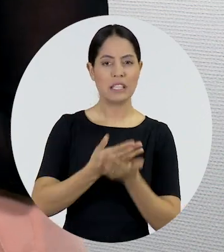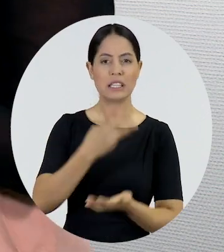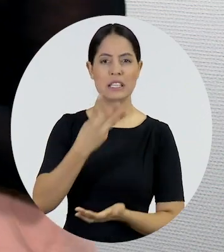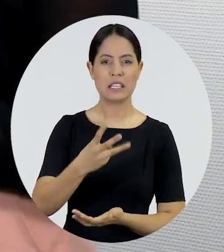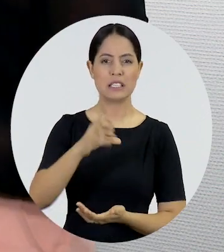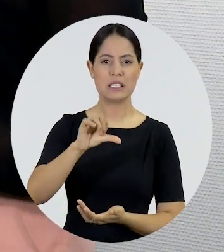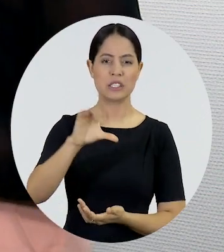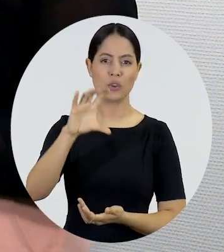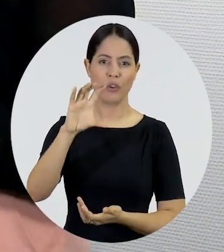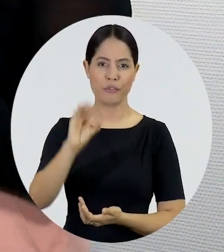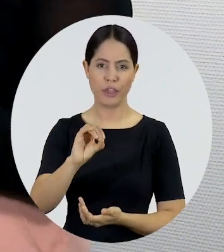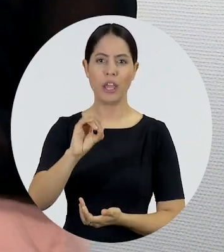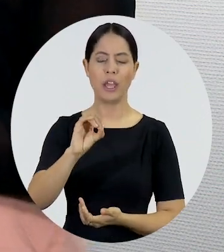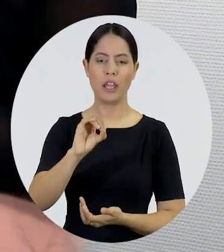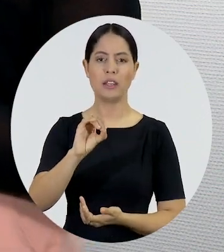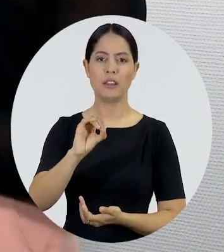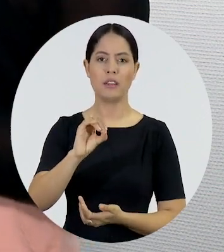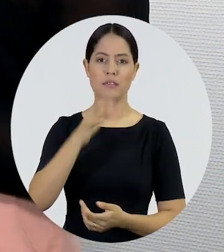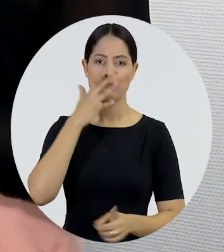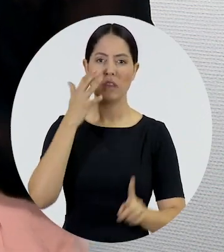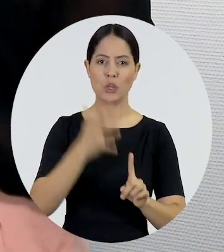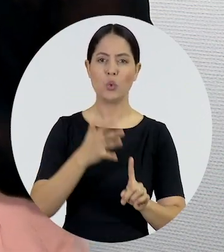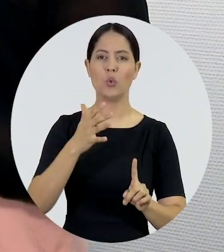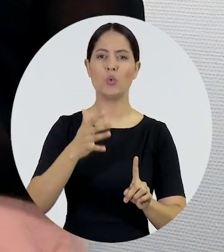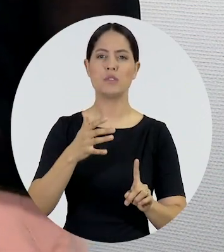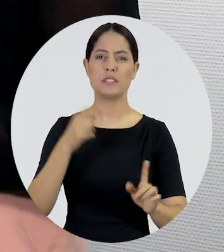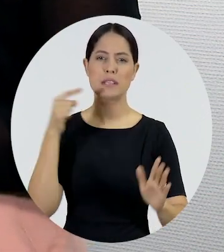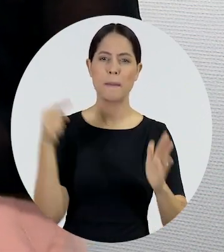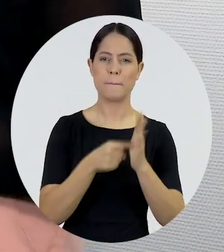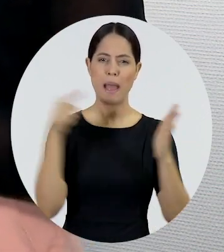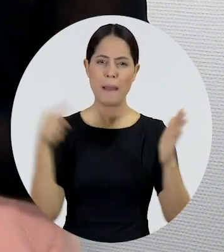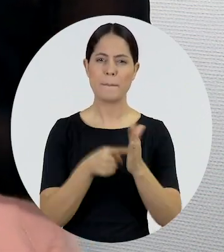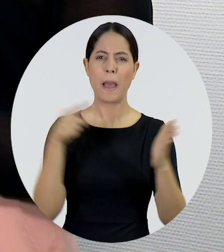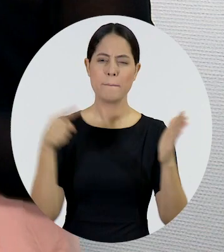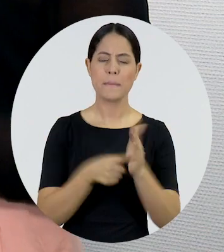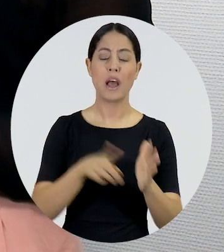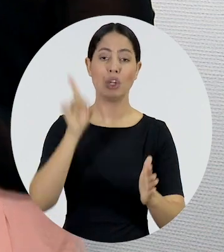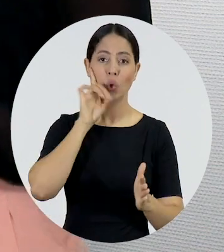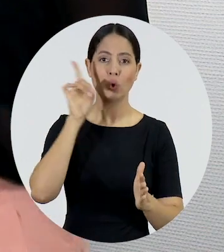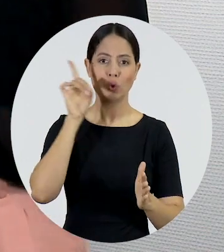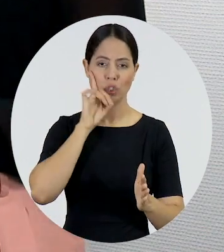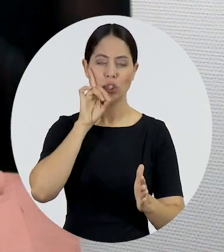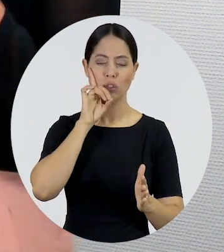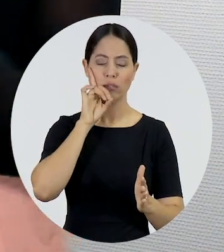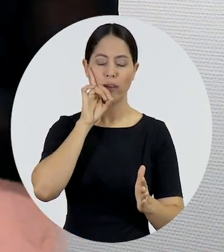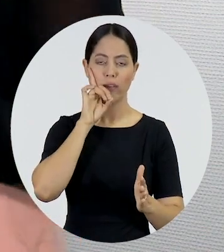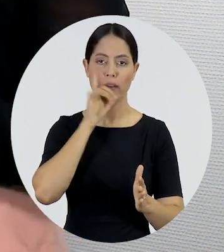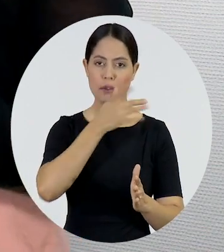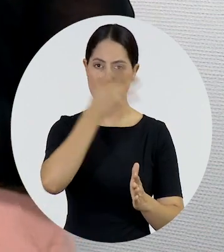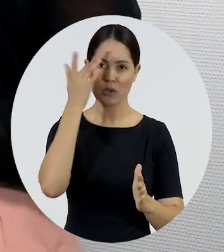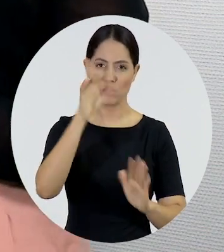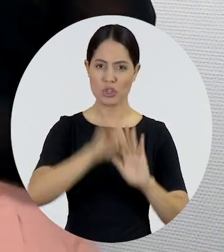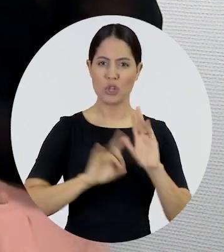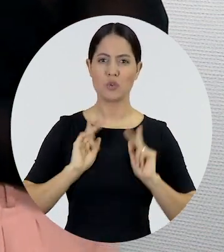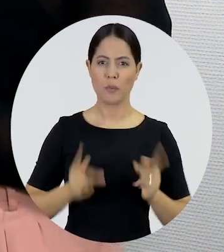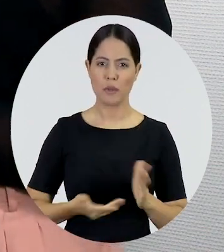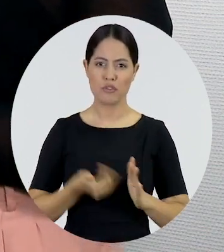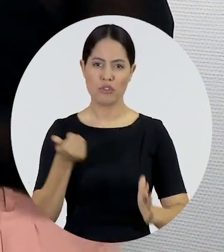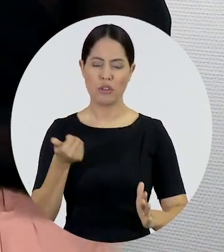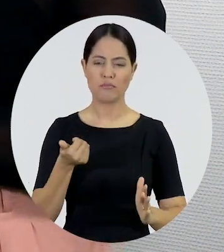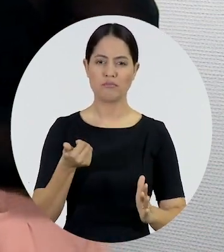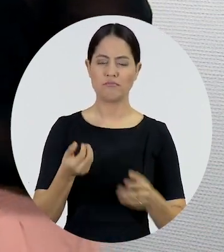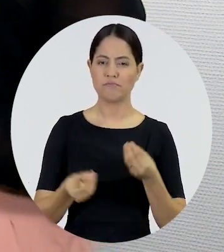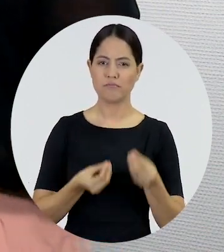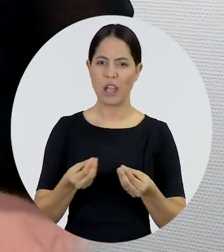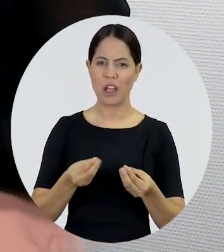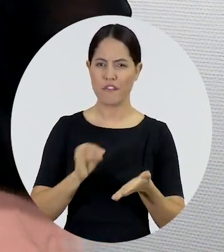denúncias dia que surgem de violações de direitos humanos talvez seja um número até na realidade maior, porque muita gente não denuncia? Certamente